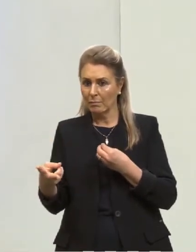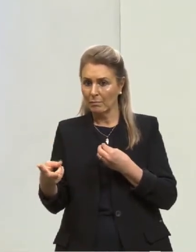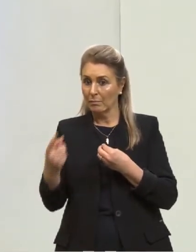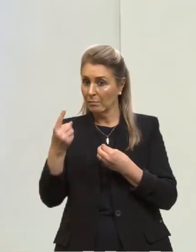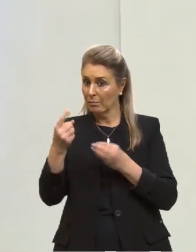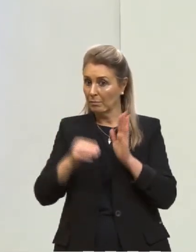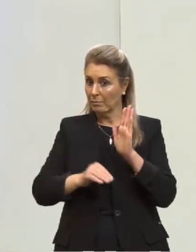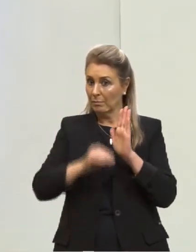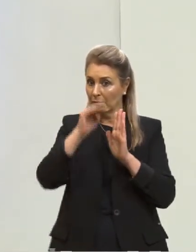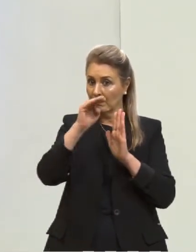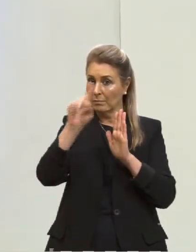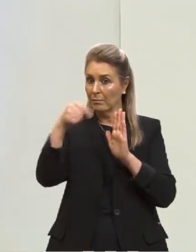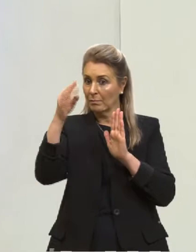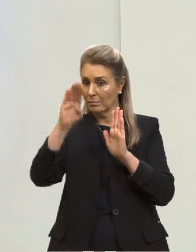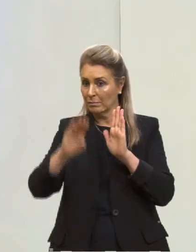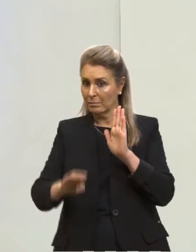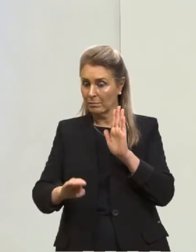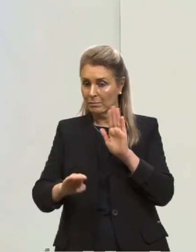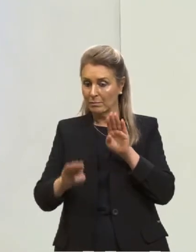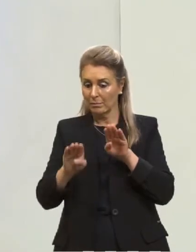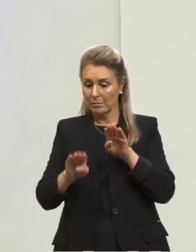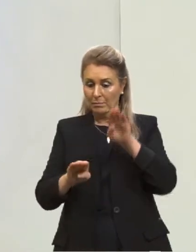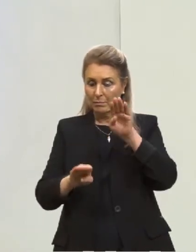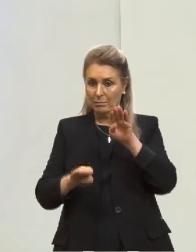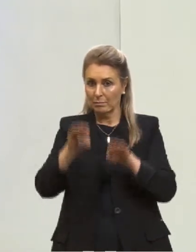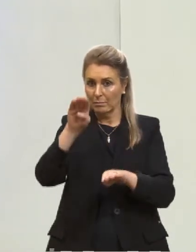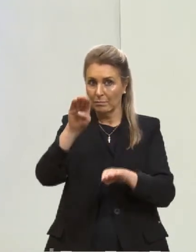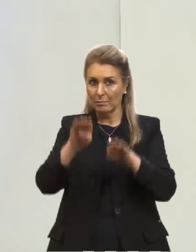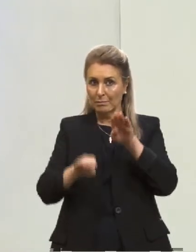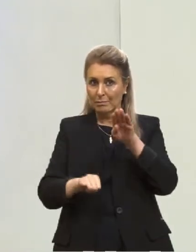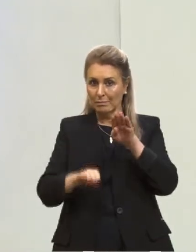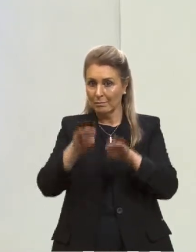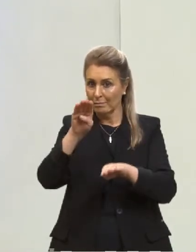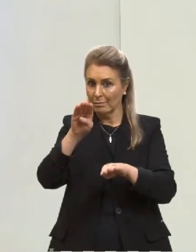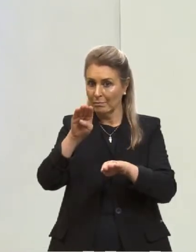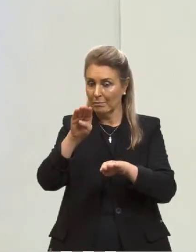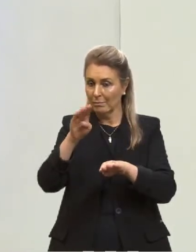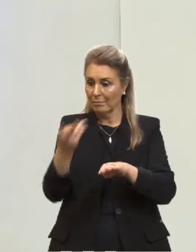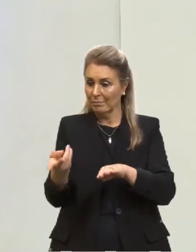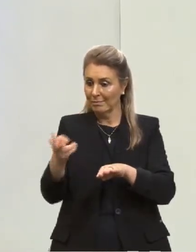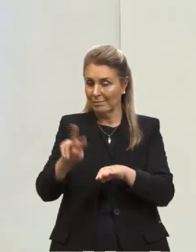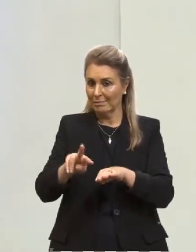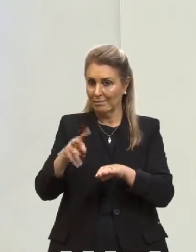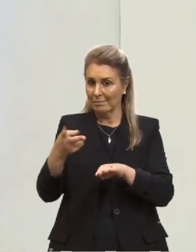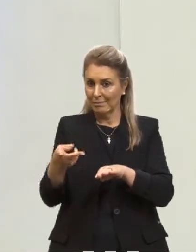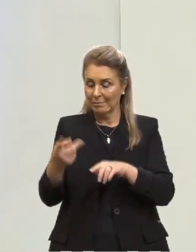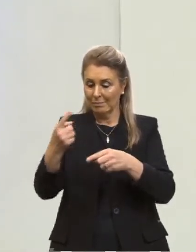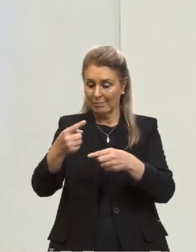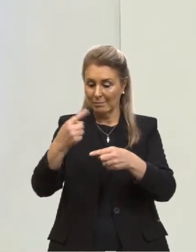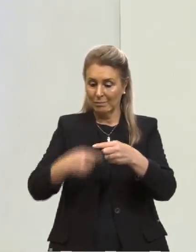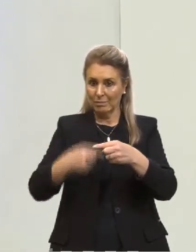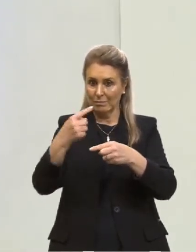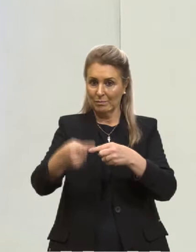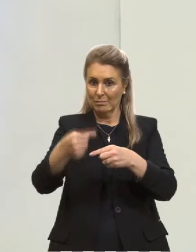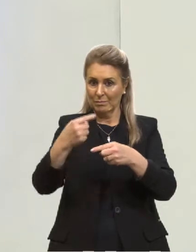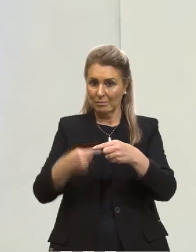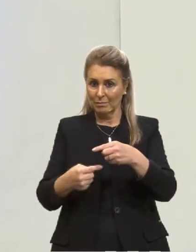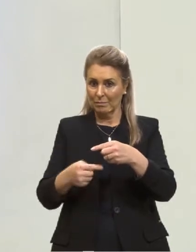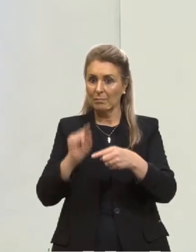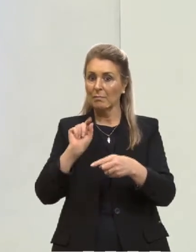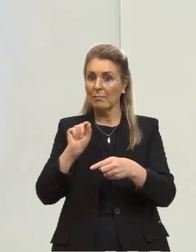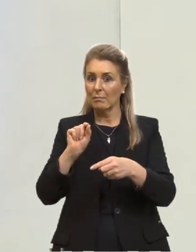outra baixa. Se uma baixa, diminui, a outra aumenta. Só isso é inversamente proporcional. Quem é inversamente proporcional?